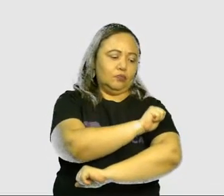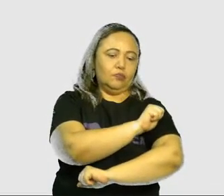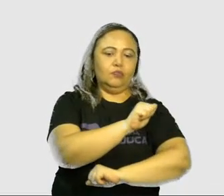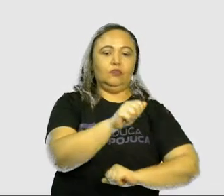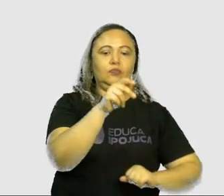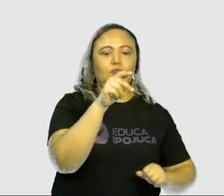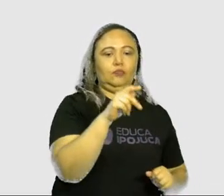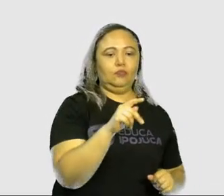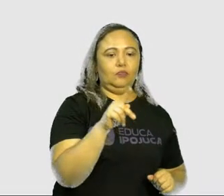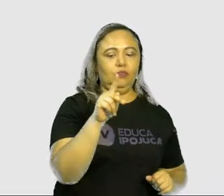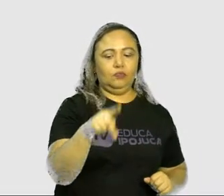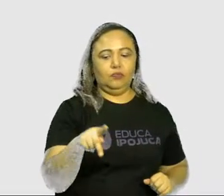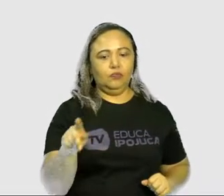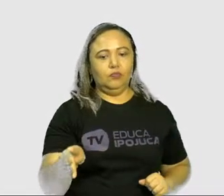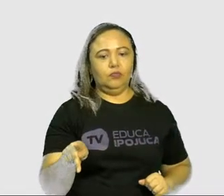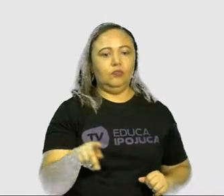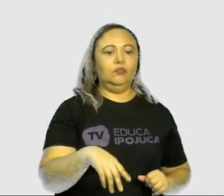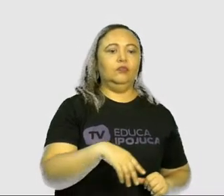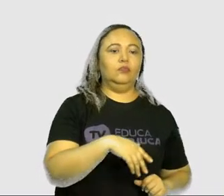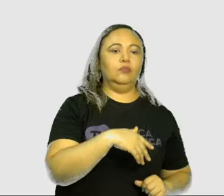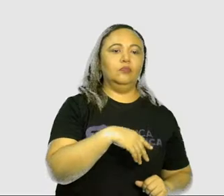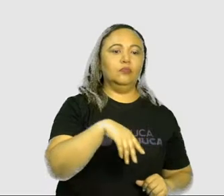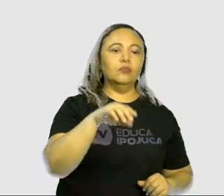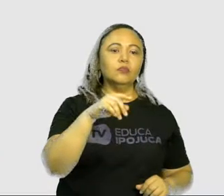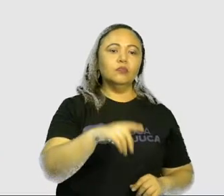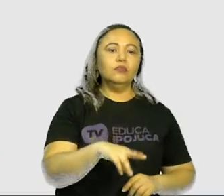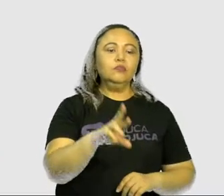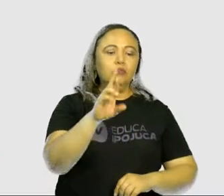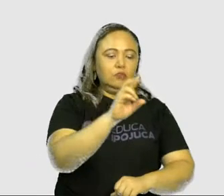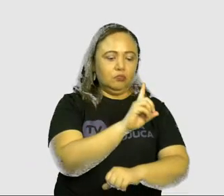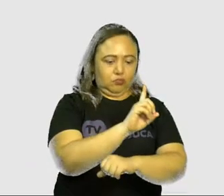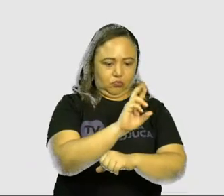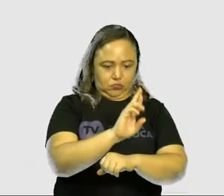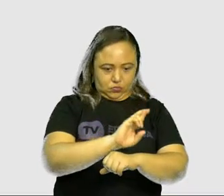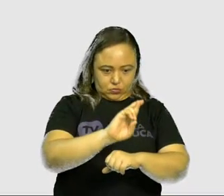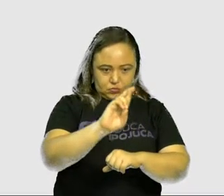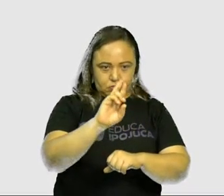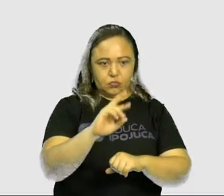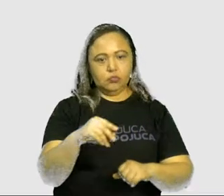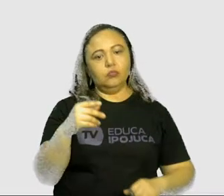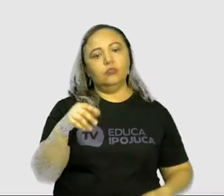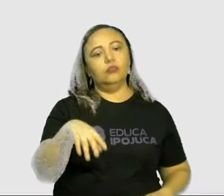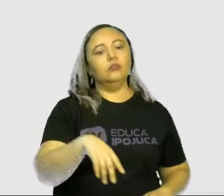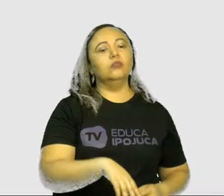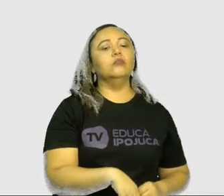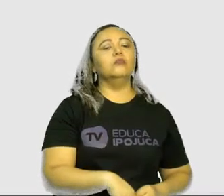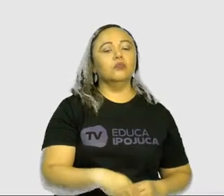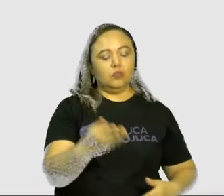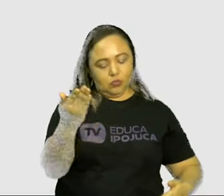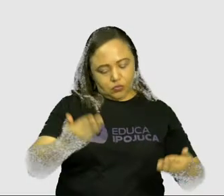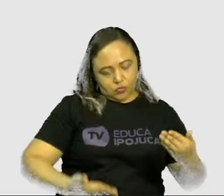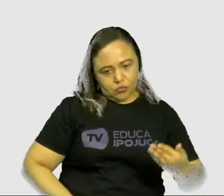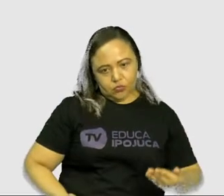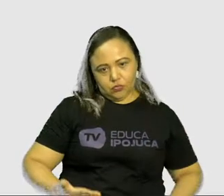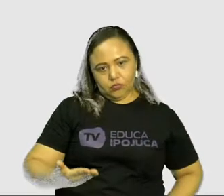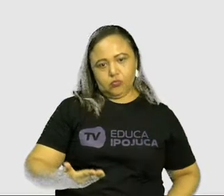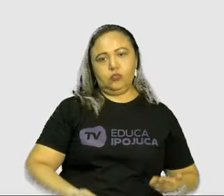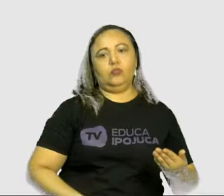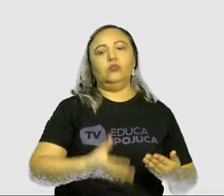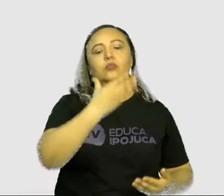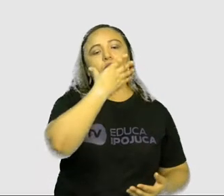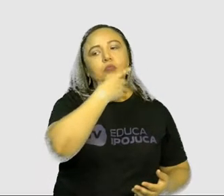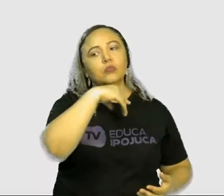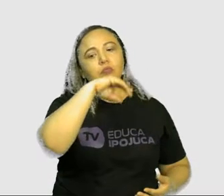professores, pais, diretores, as merendeiras, entre outras pessoas.